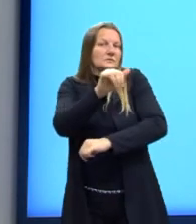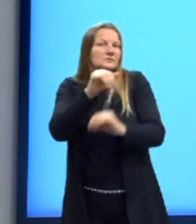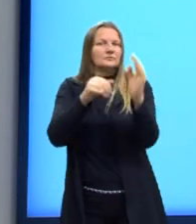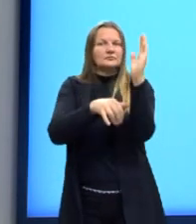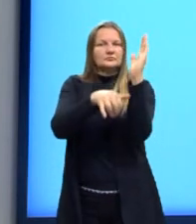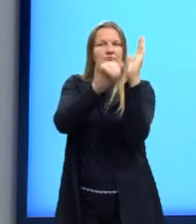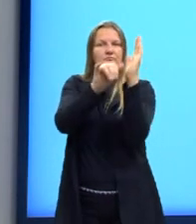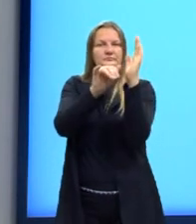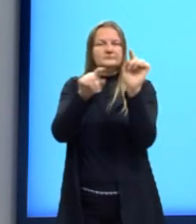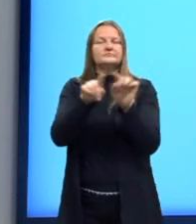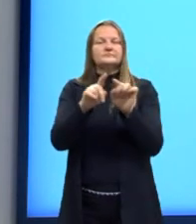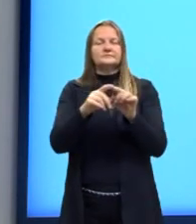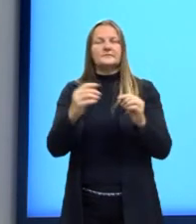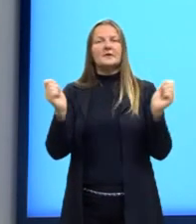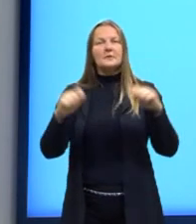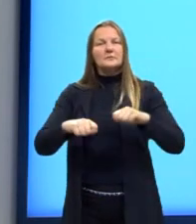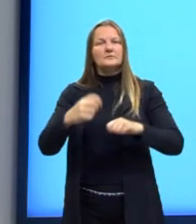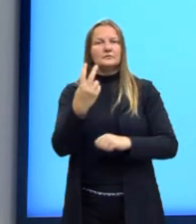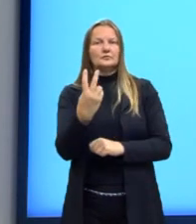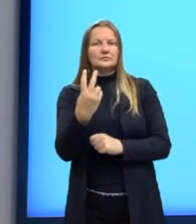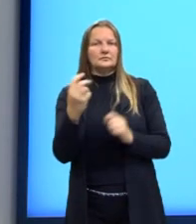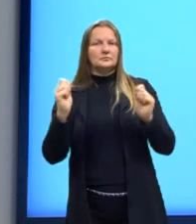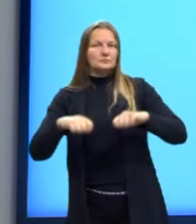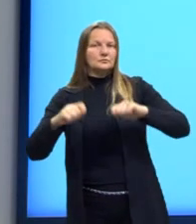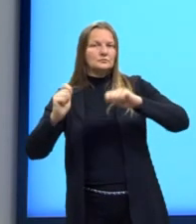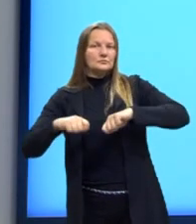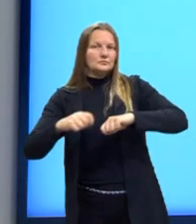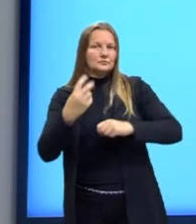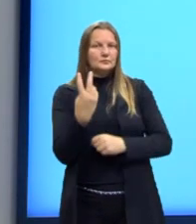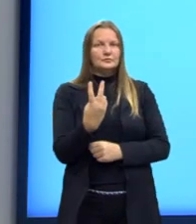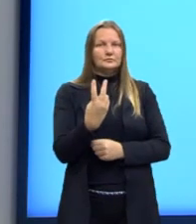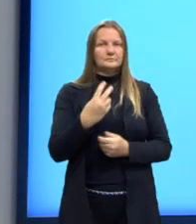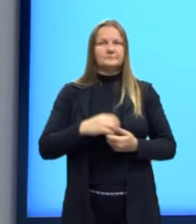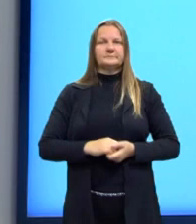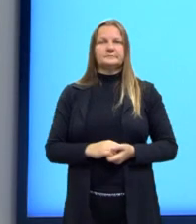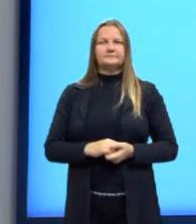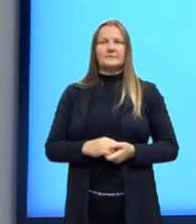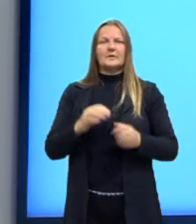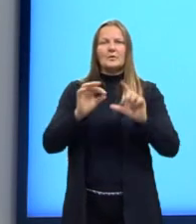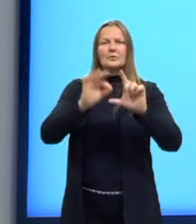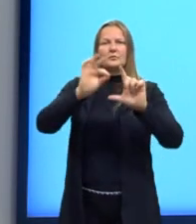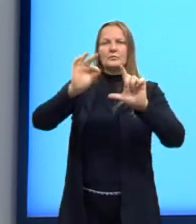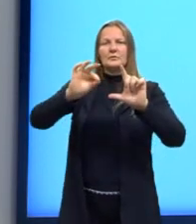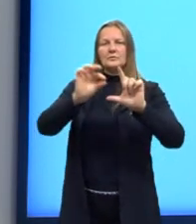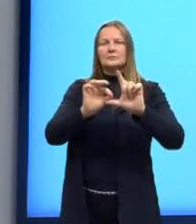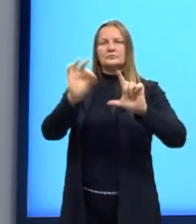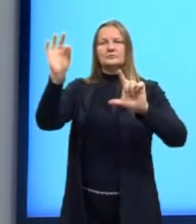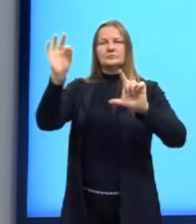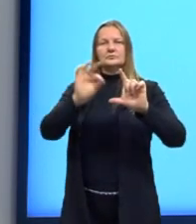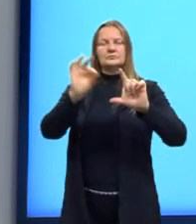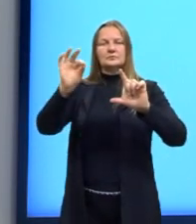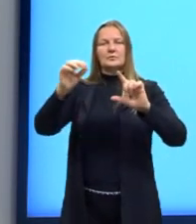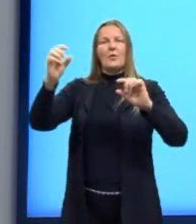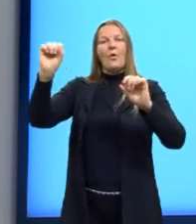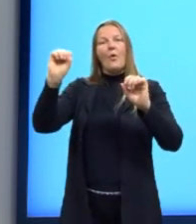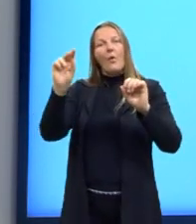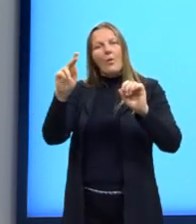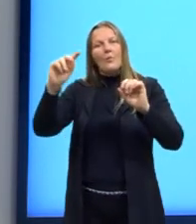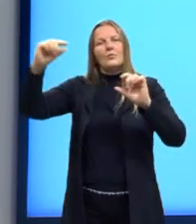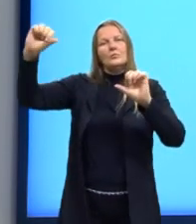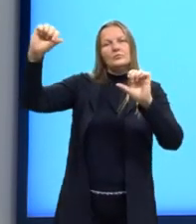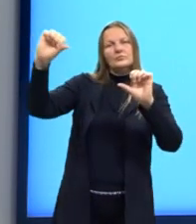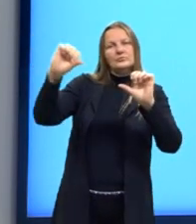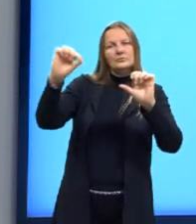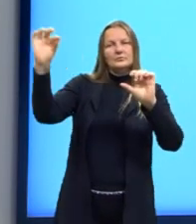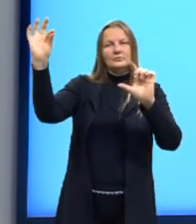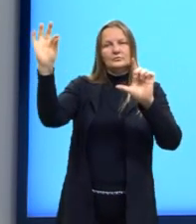duas possibilidades, então, para o gráfico da função logarítmica. Ele pode ser crescente ou decrescente. O